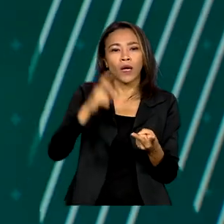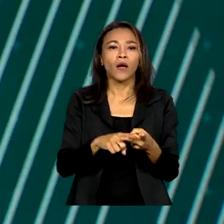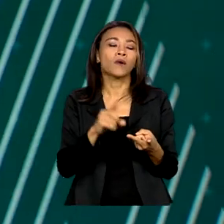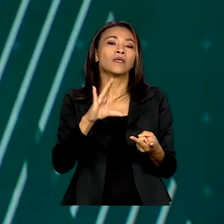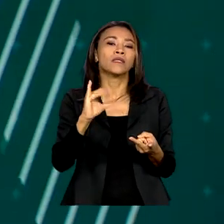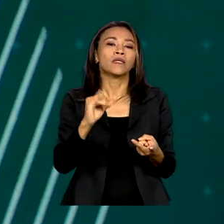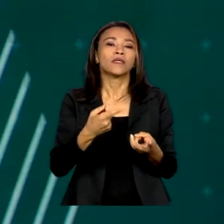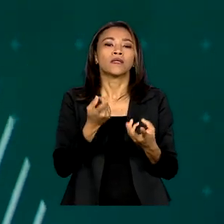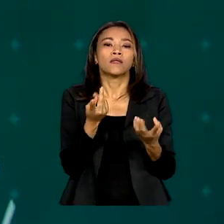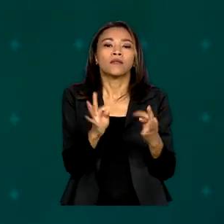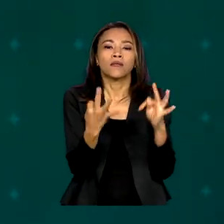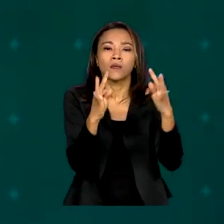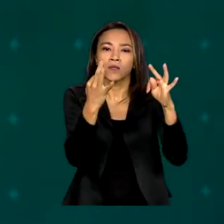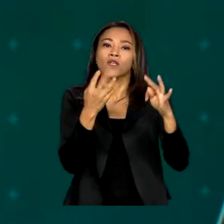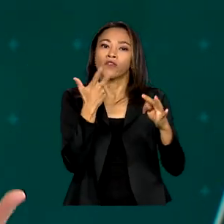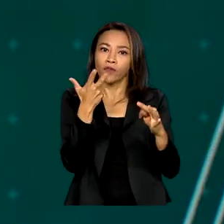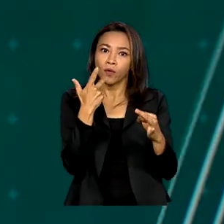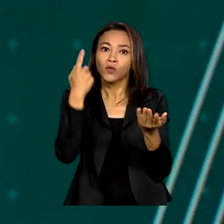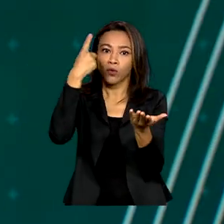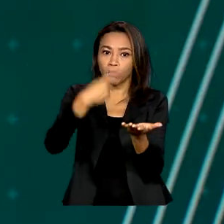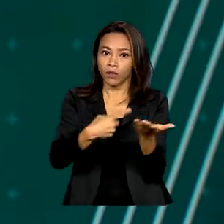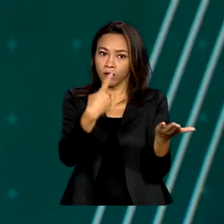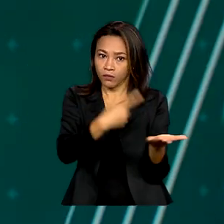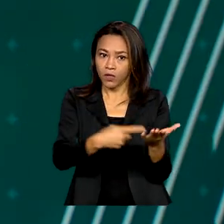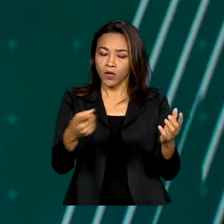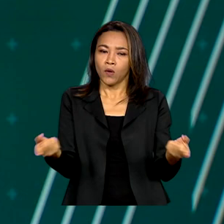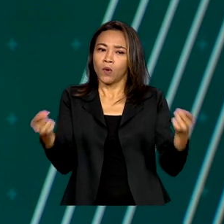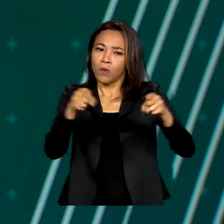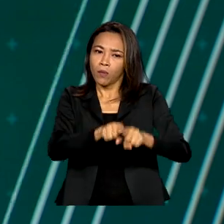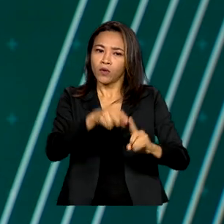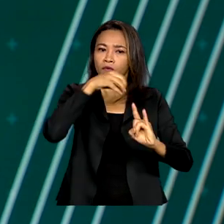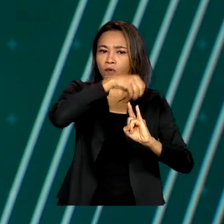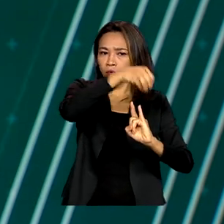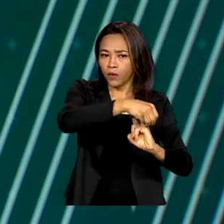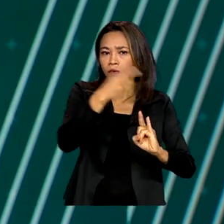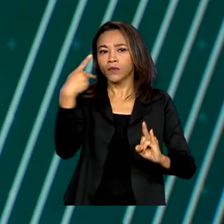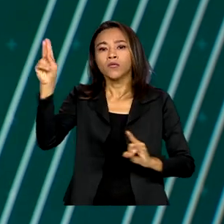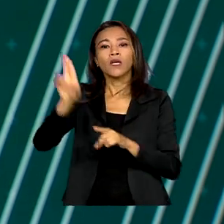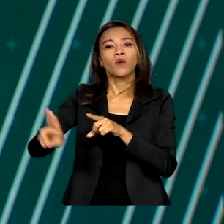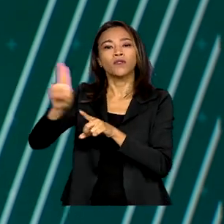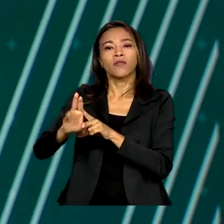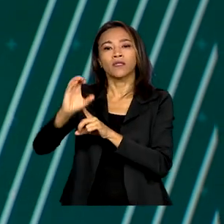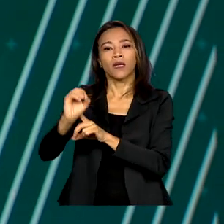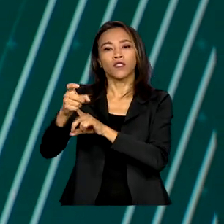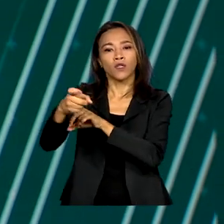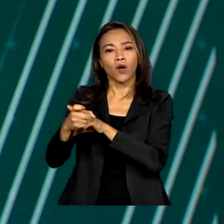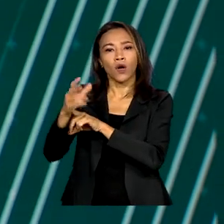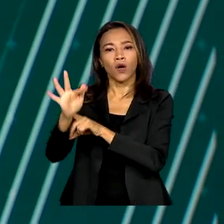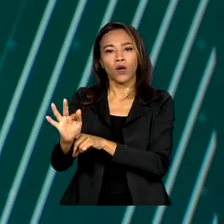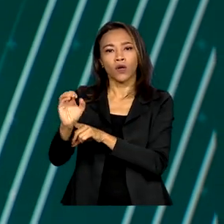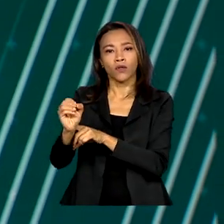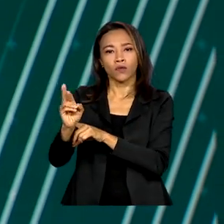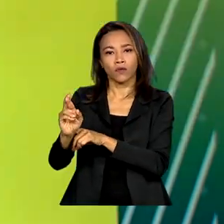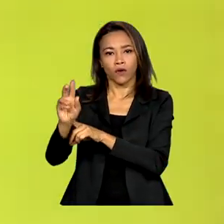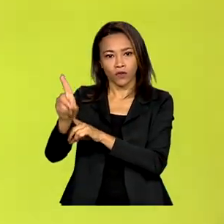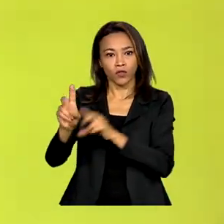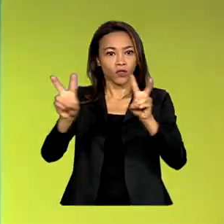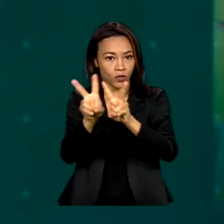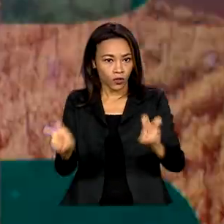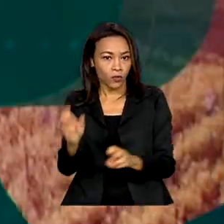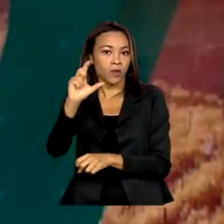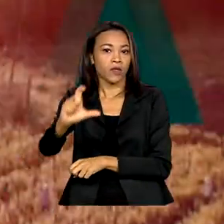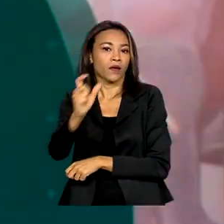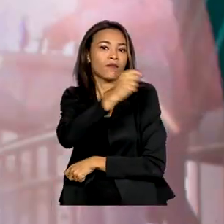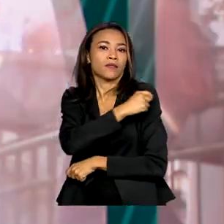e enfatizou a cooperação entre a Fiocruz e a Universidade de Oxford na produção da vacina AstraZeneca contra a Covid